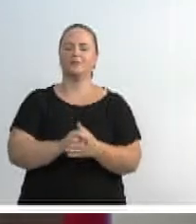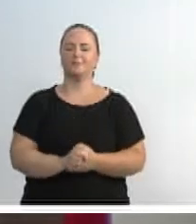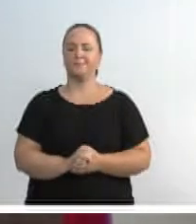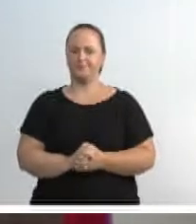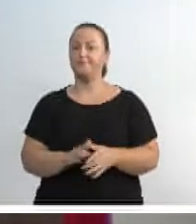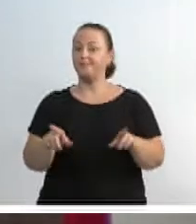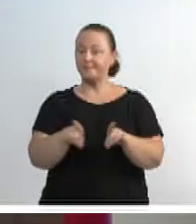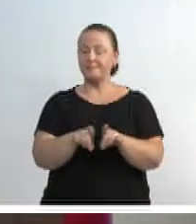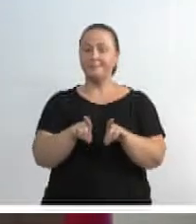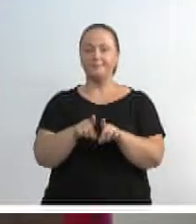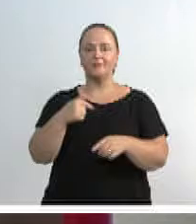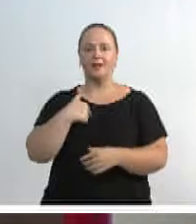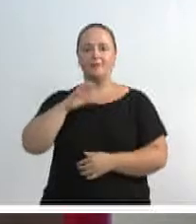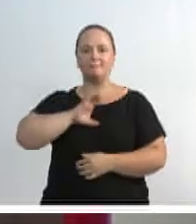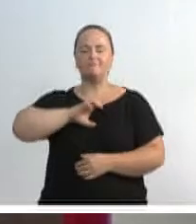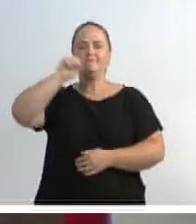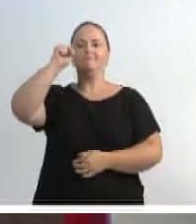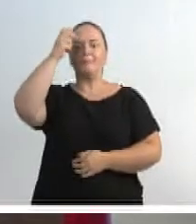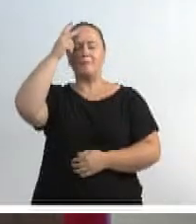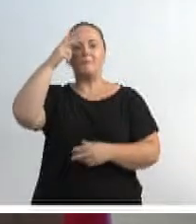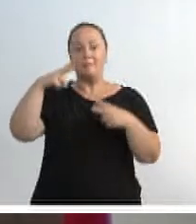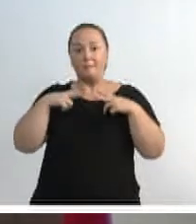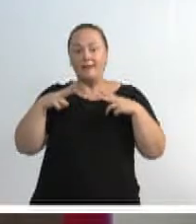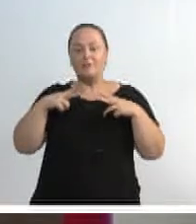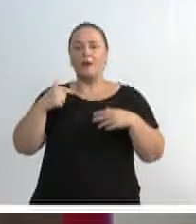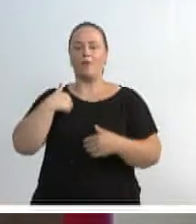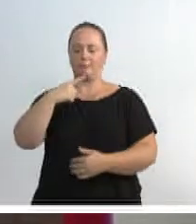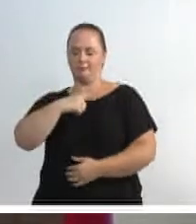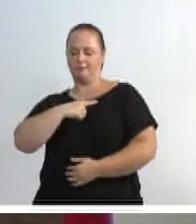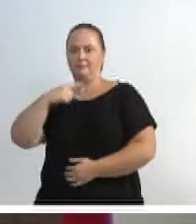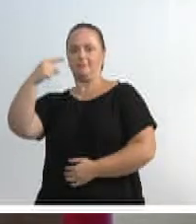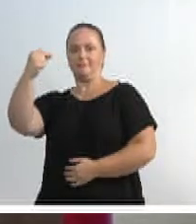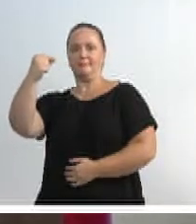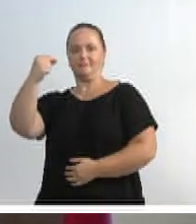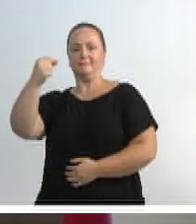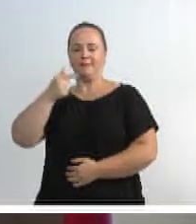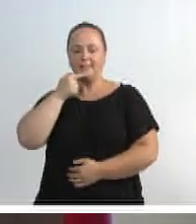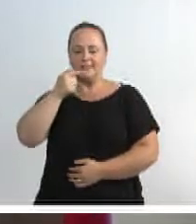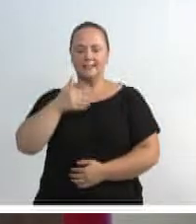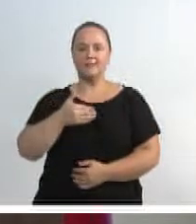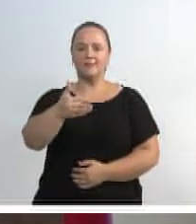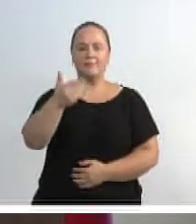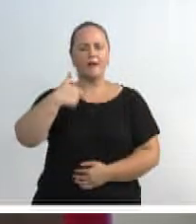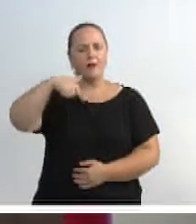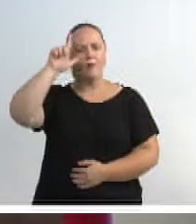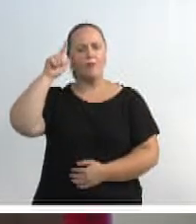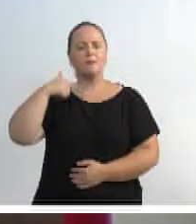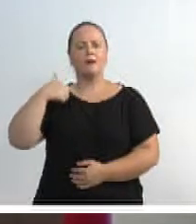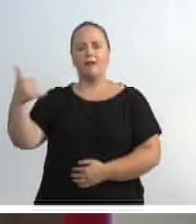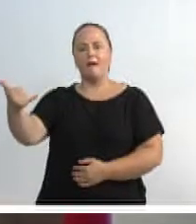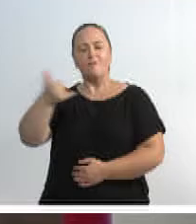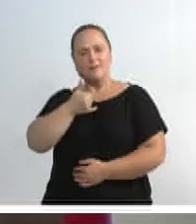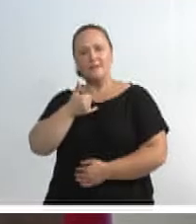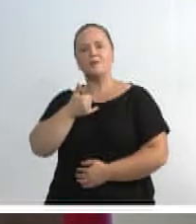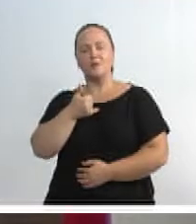uma conquista pessoal, que eu fiquei muito feliz. Eu fui selecionado agora essa semana, na verdade, ontem eu recebi essa